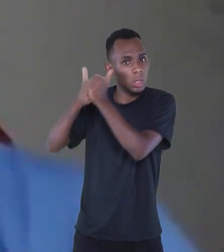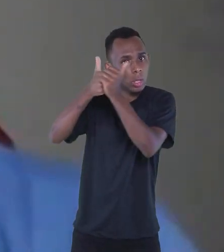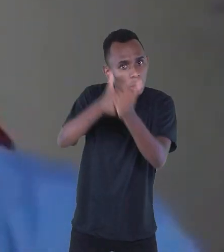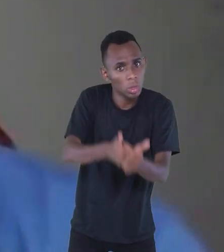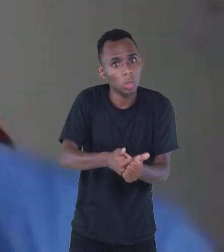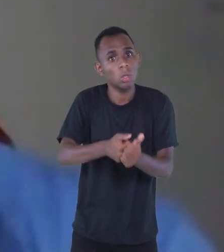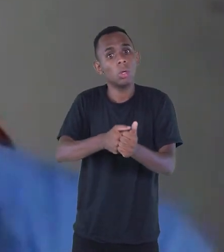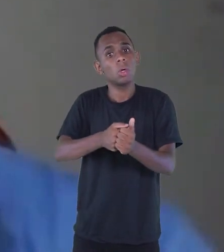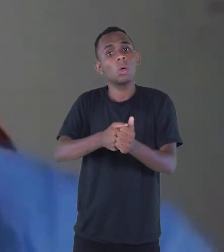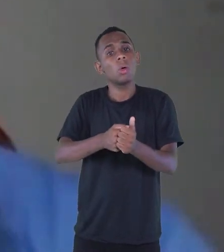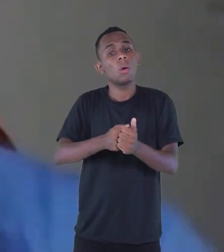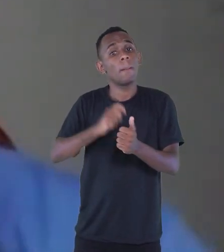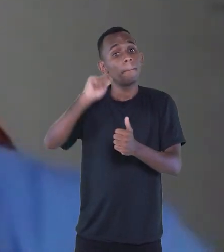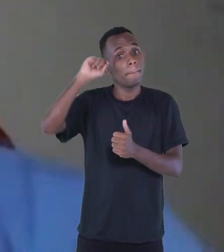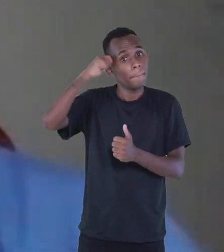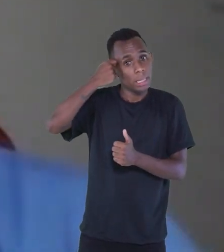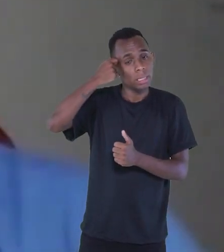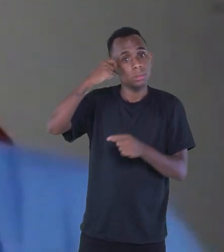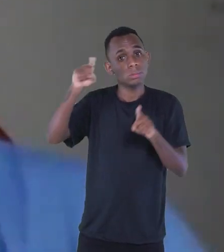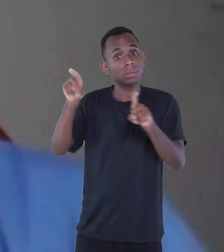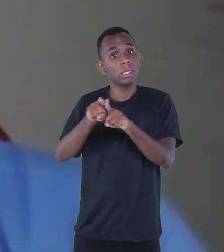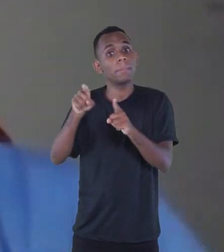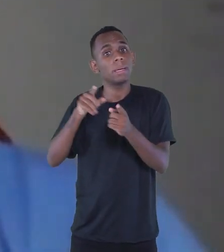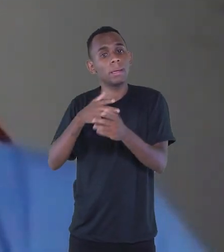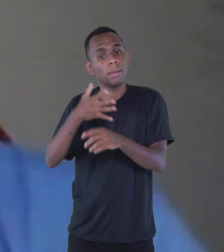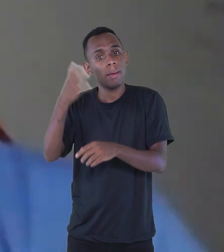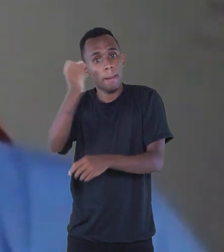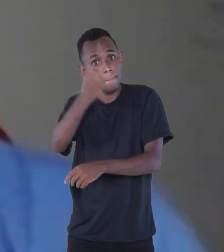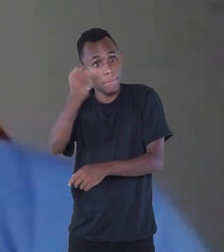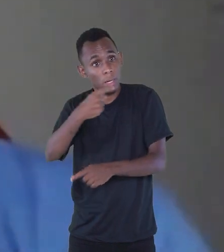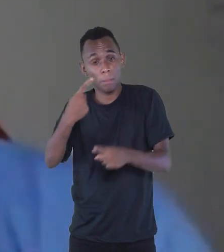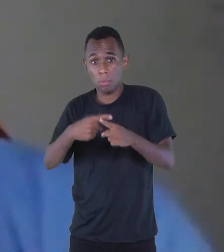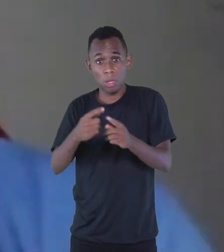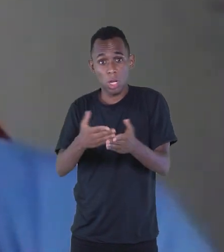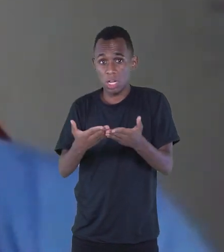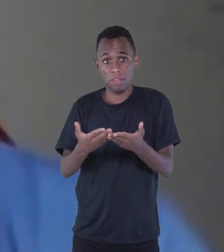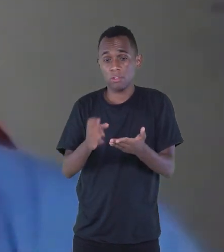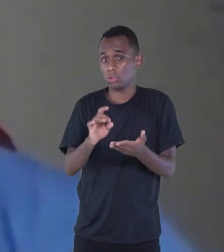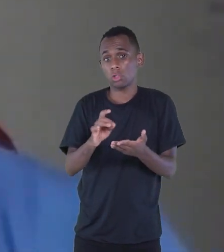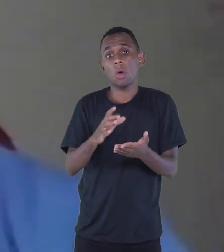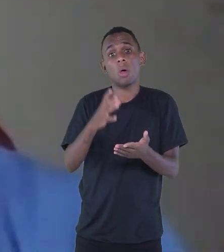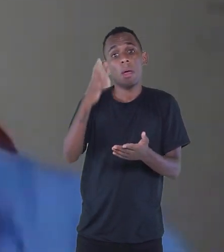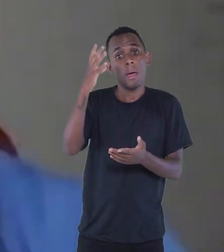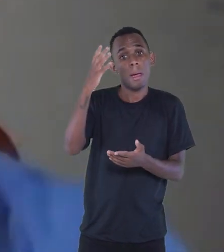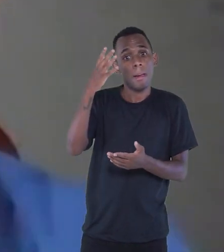o preto e branco, porque os livros não têm cores, eles têm só o preto e branco,